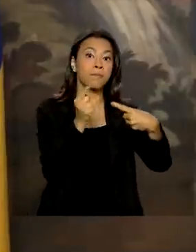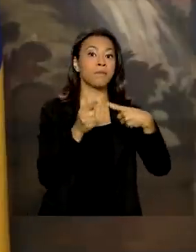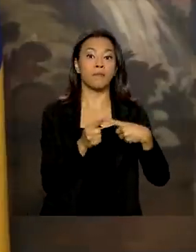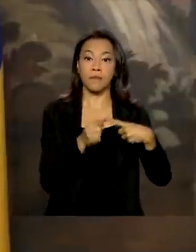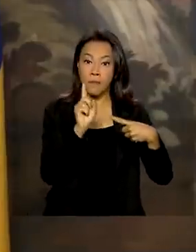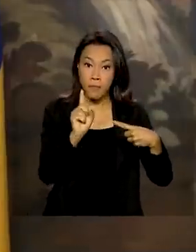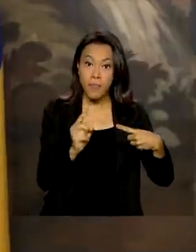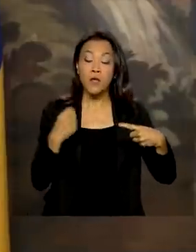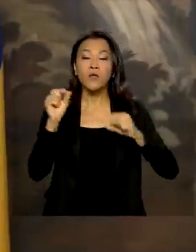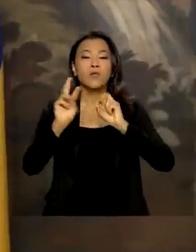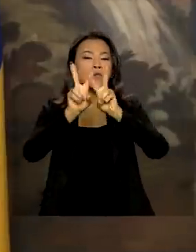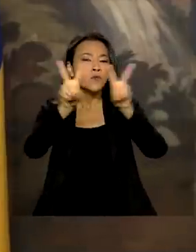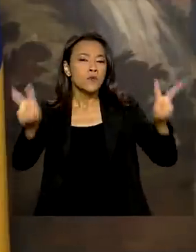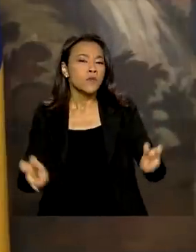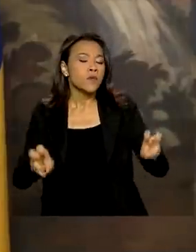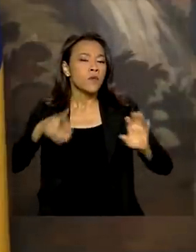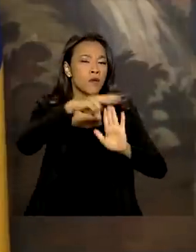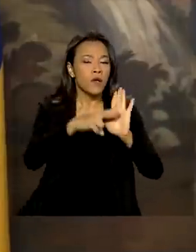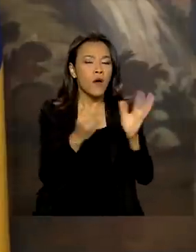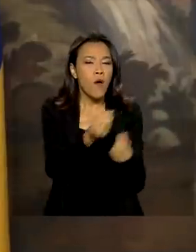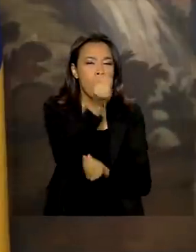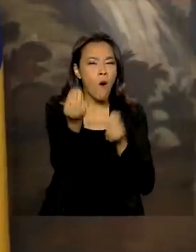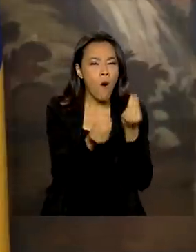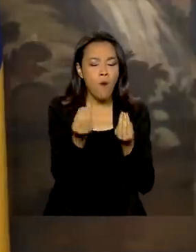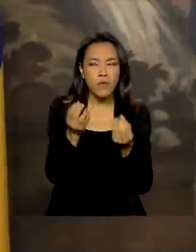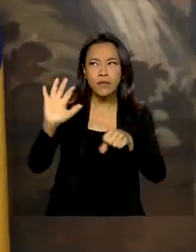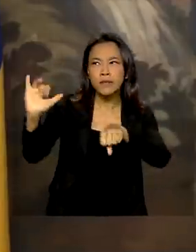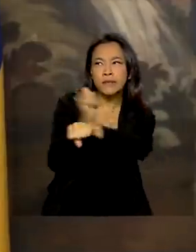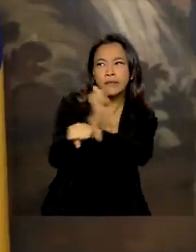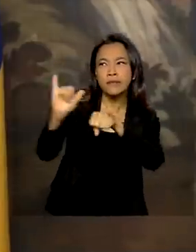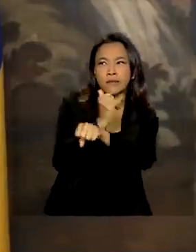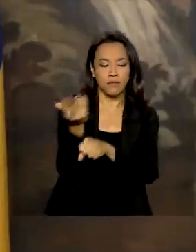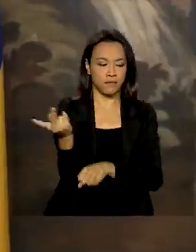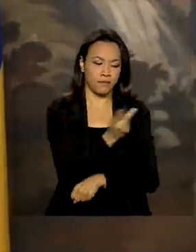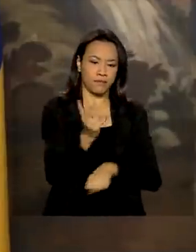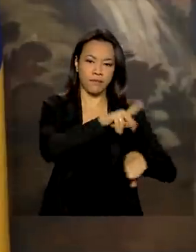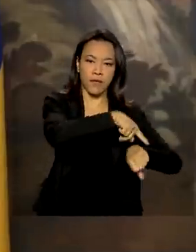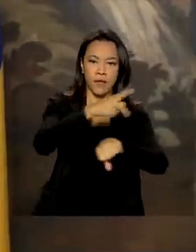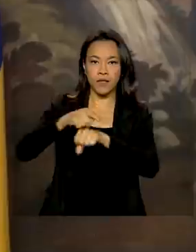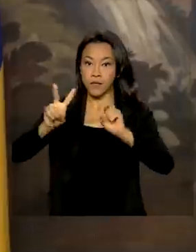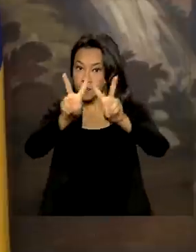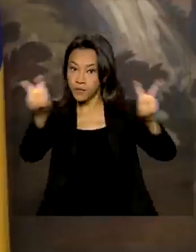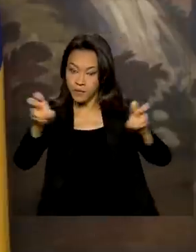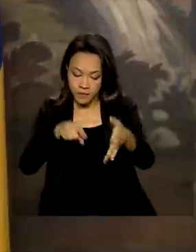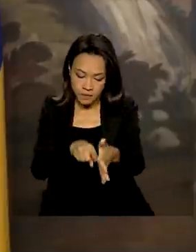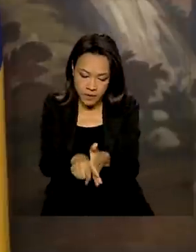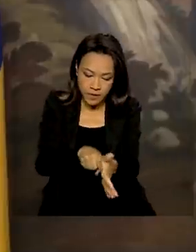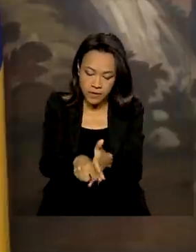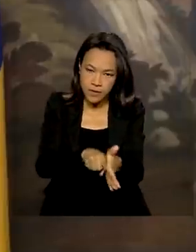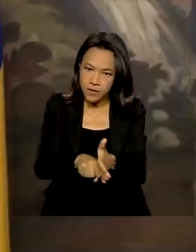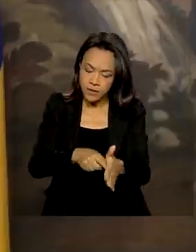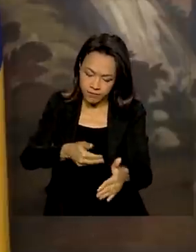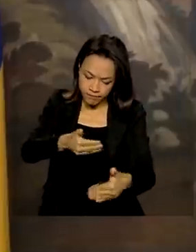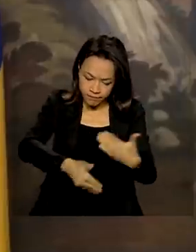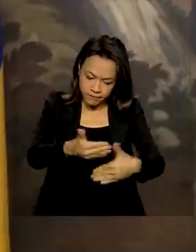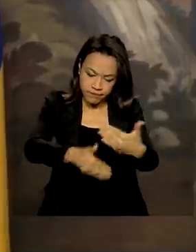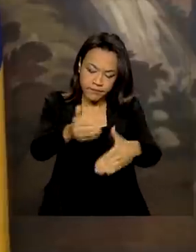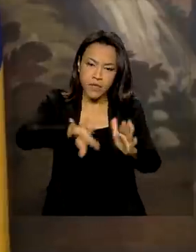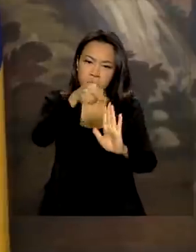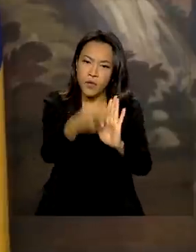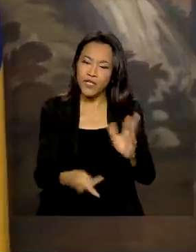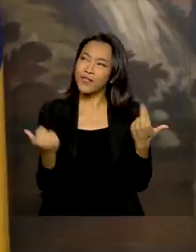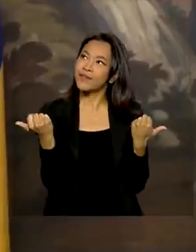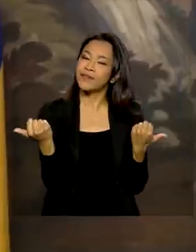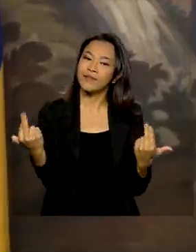discutimos parâmetros para implementar a parceria estratégica Brasil-Rússia no campo da pesquisa e desenvolvimento de projetos